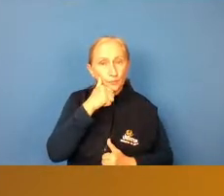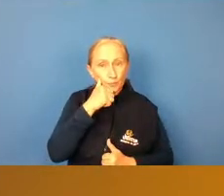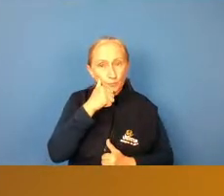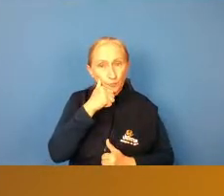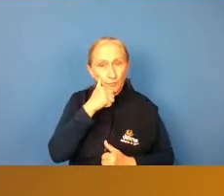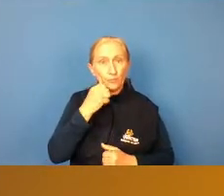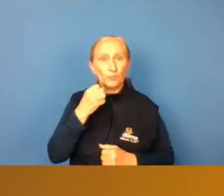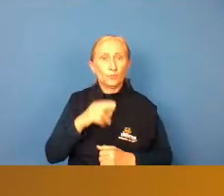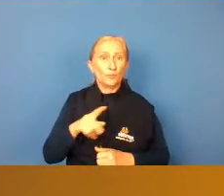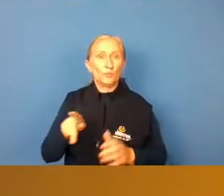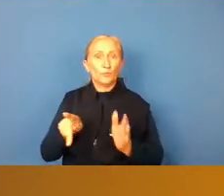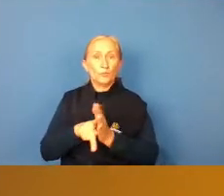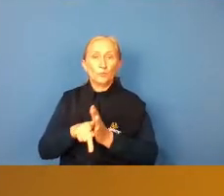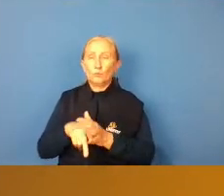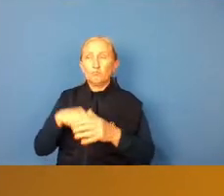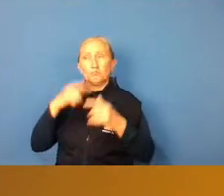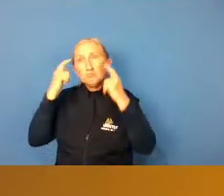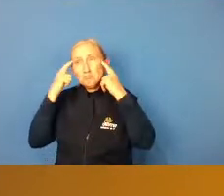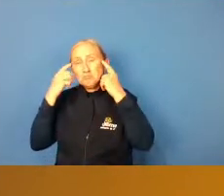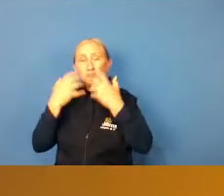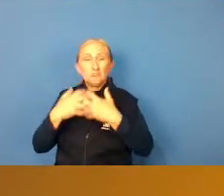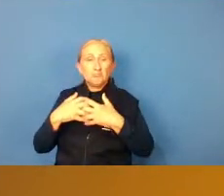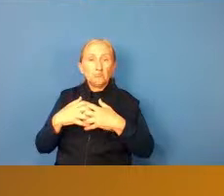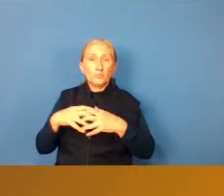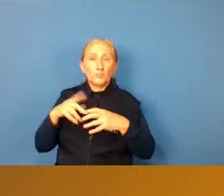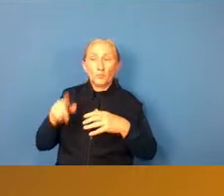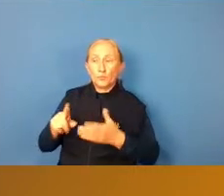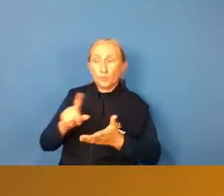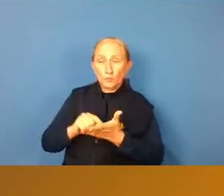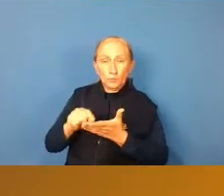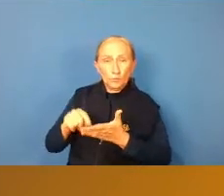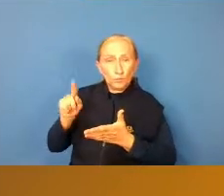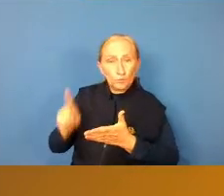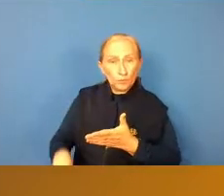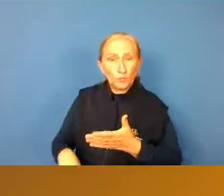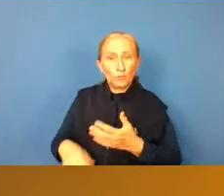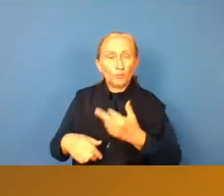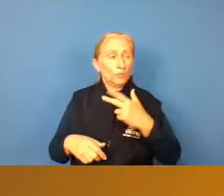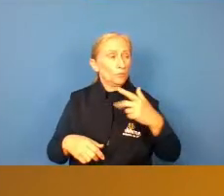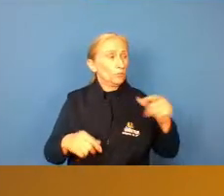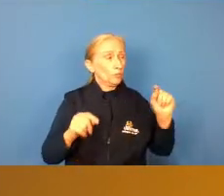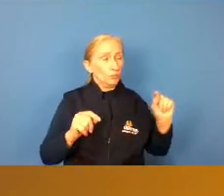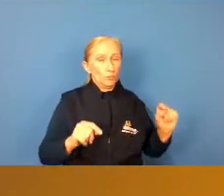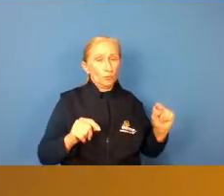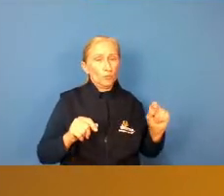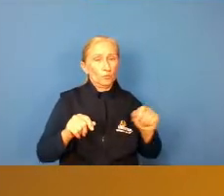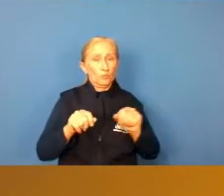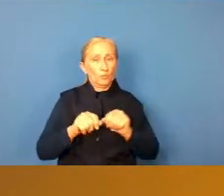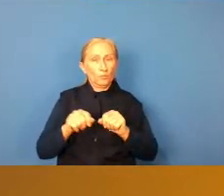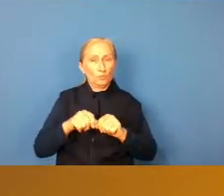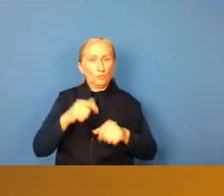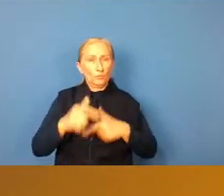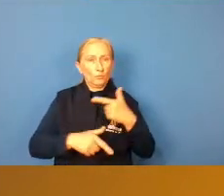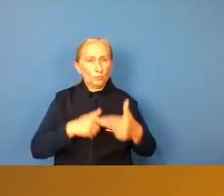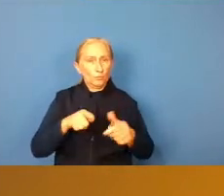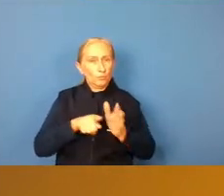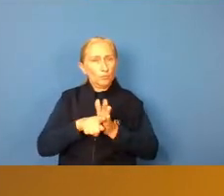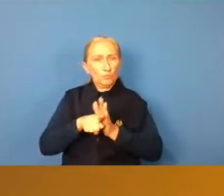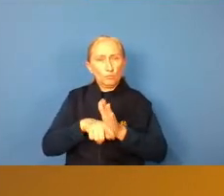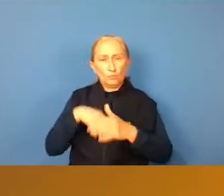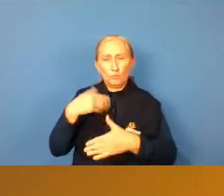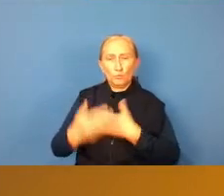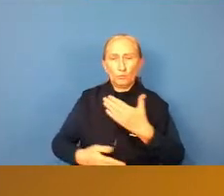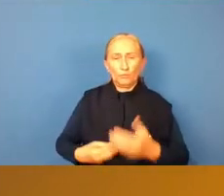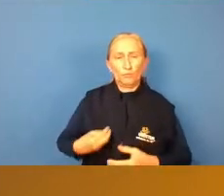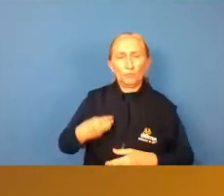ou se ele já né nesse não nesse artigo em específico mas sim outros outros trabalhos que você tenha feito durante